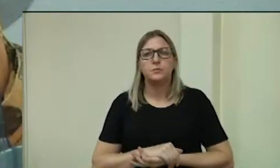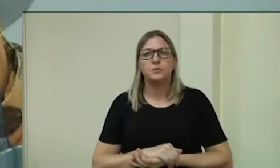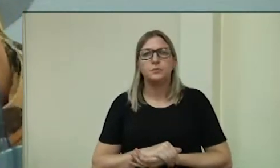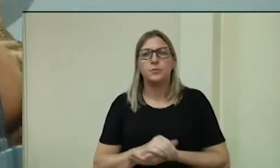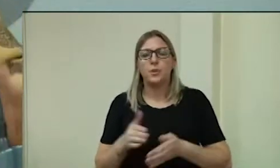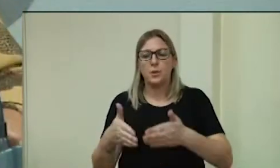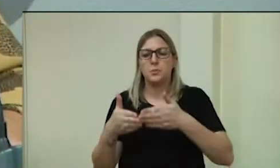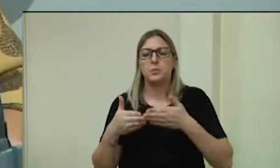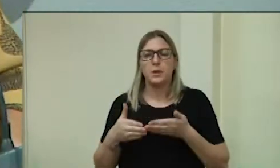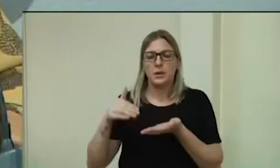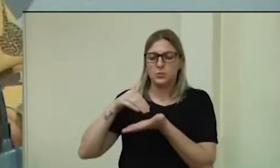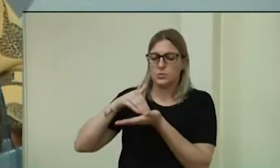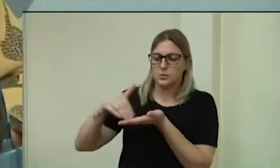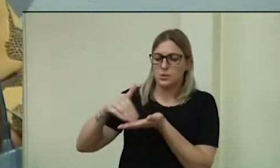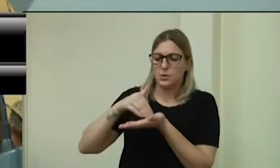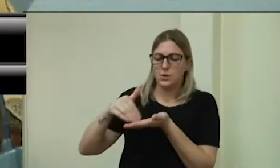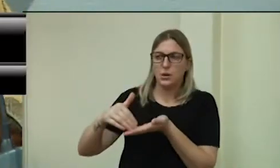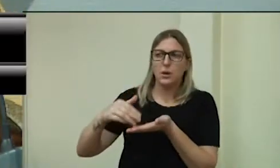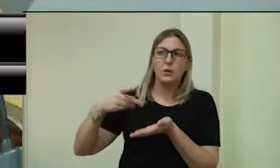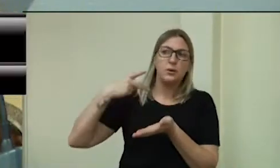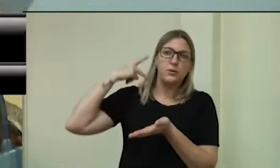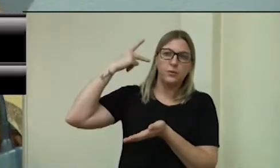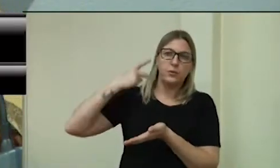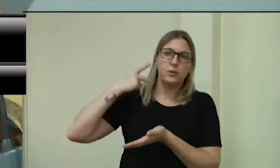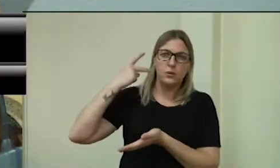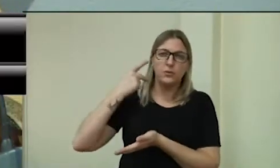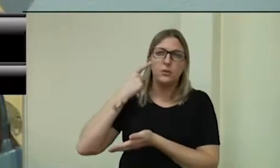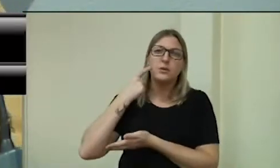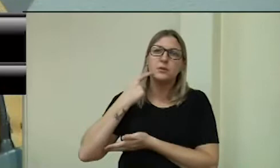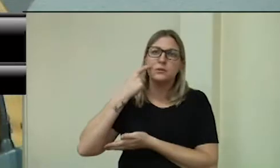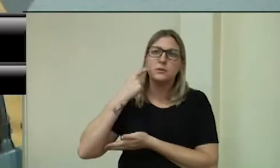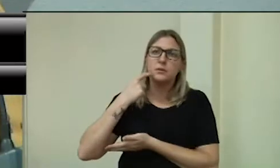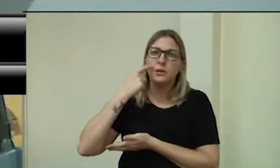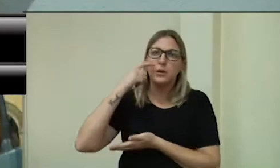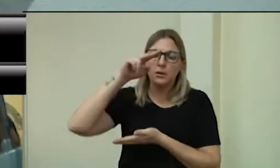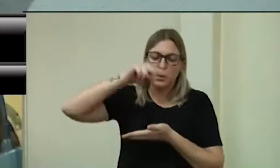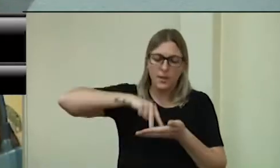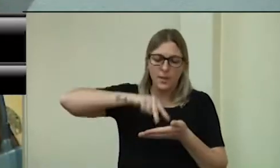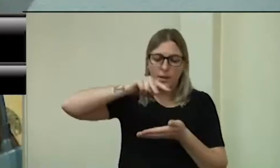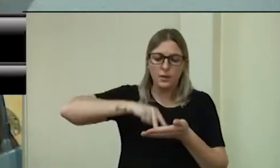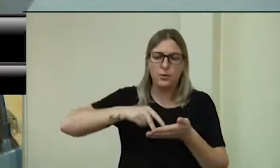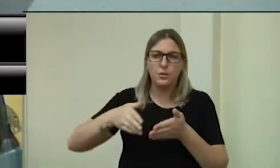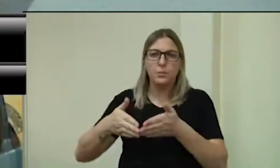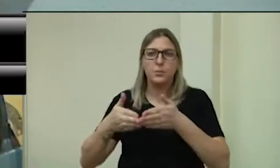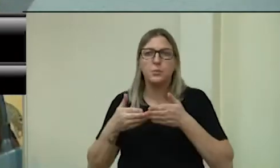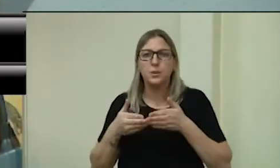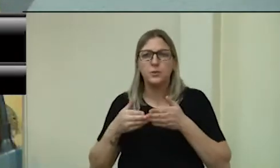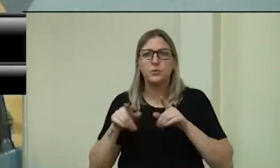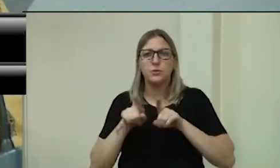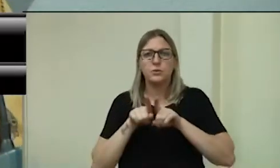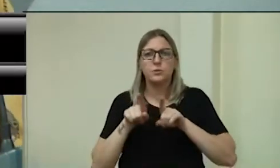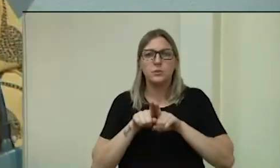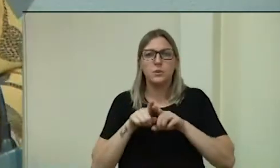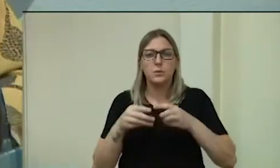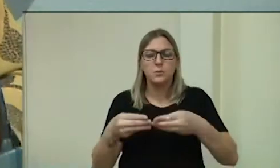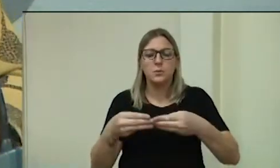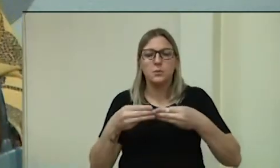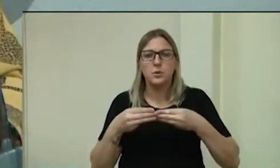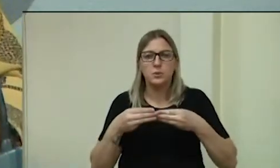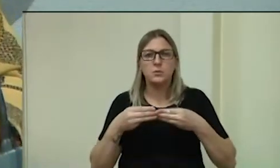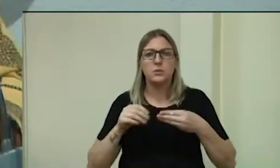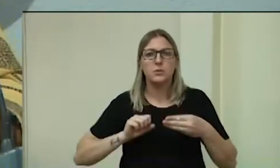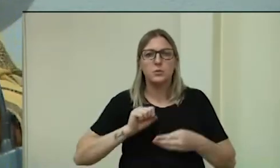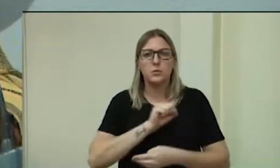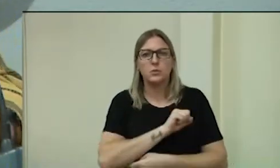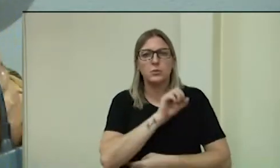Solicita a nossa secretária, a vereadora Sandra, que proceda à leitura dos requerimentos e da moção. Moção